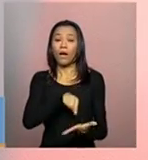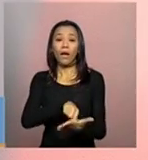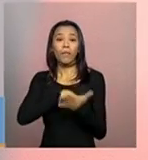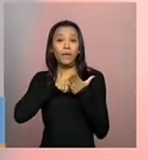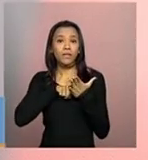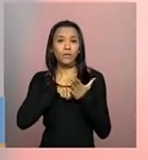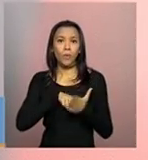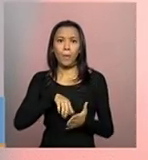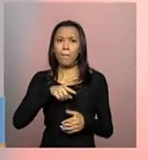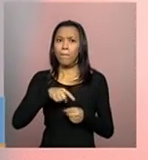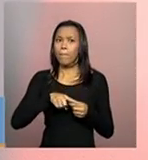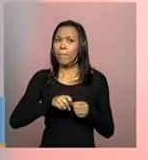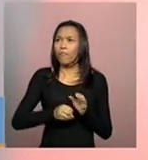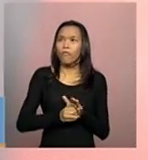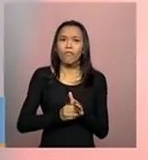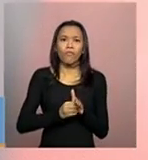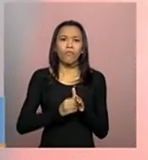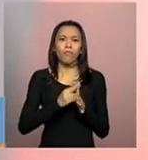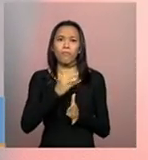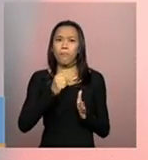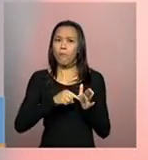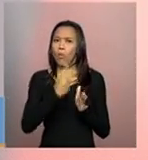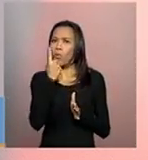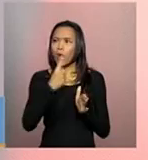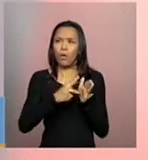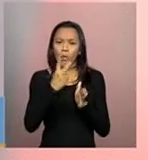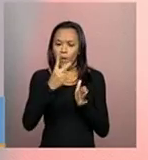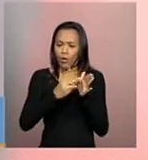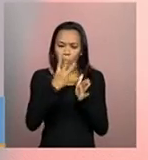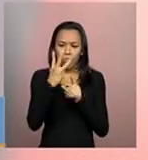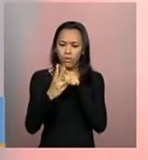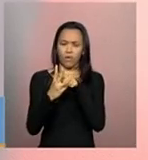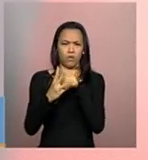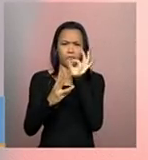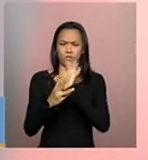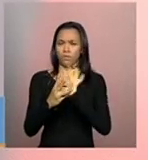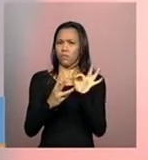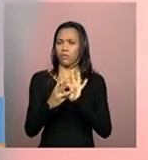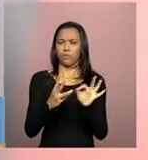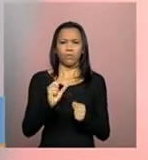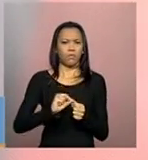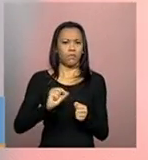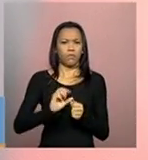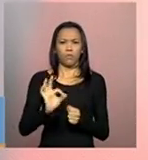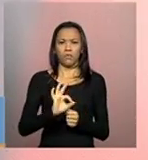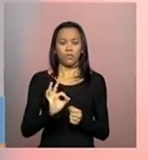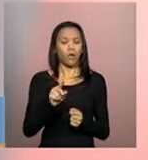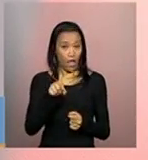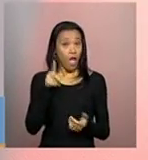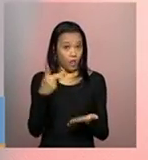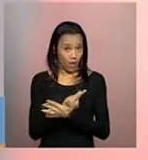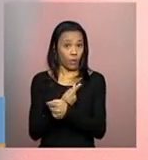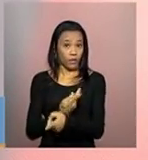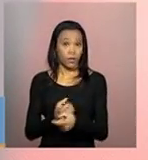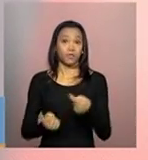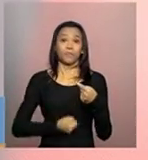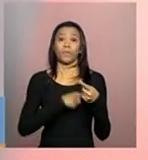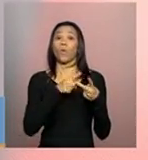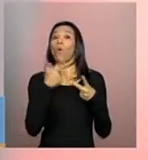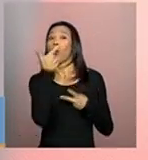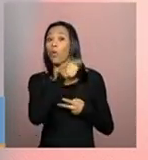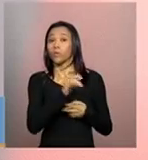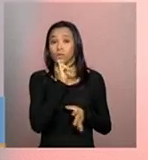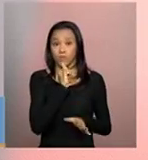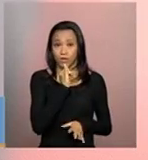mais de uma oferta para uma entidade que nem sempre era executada. Esse é um caso. Um segundo caso é